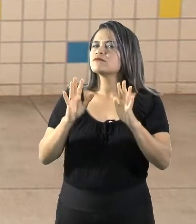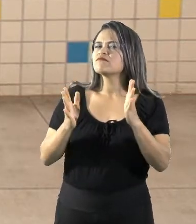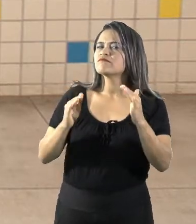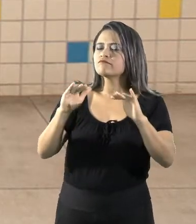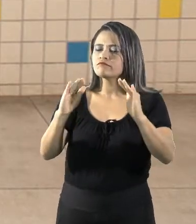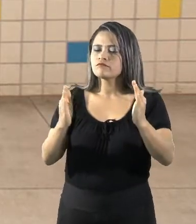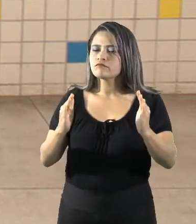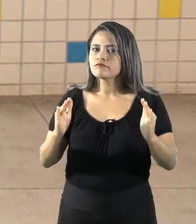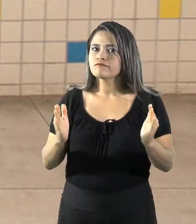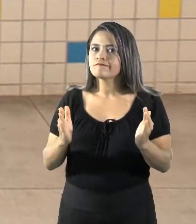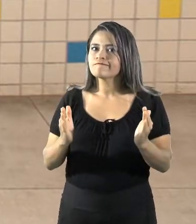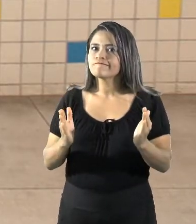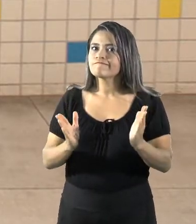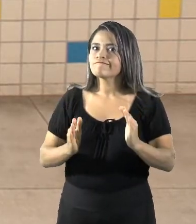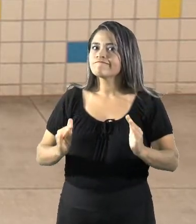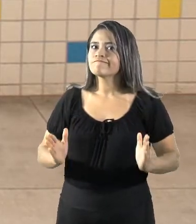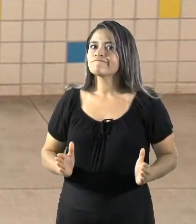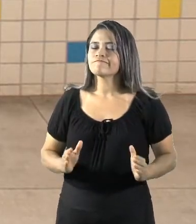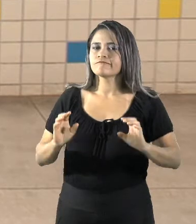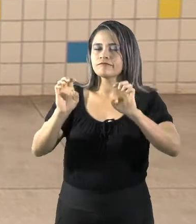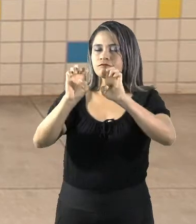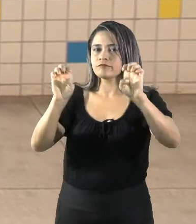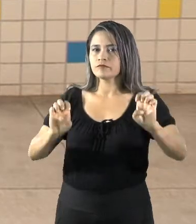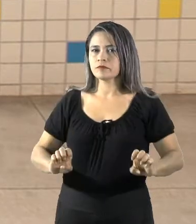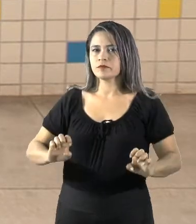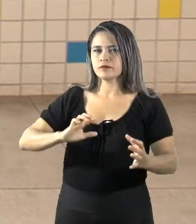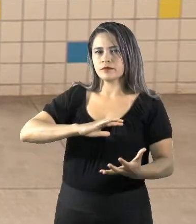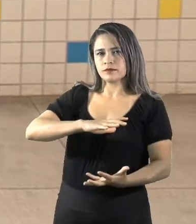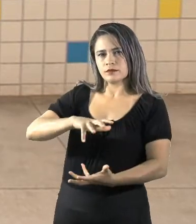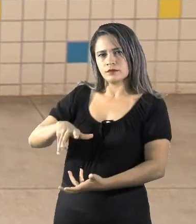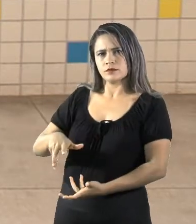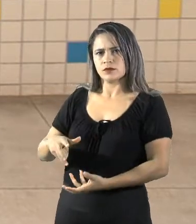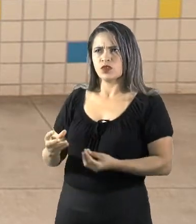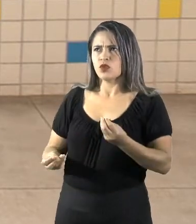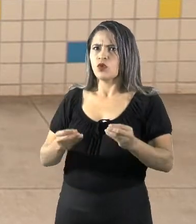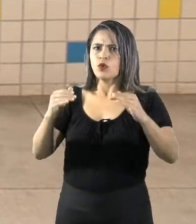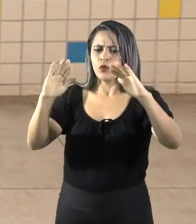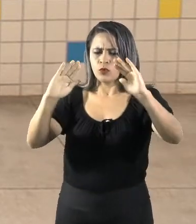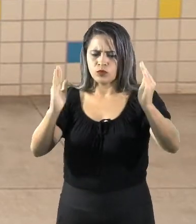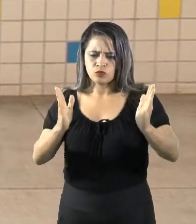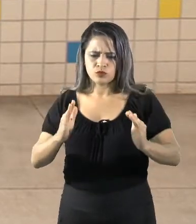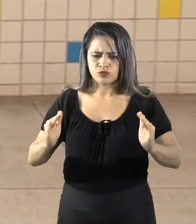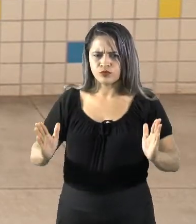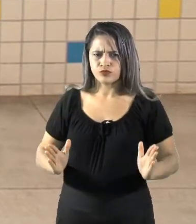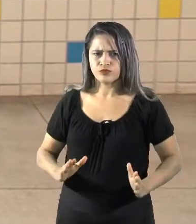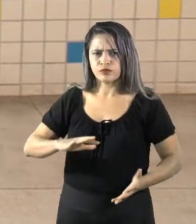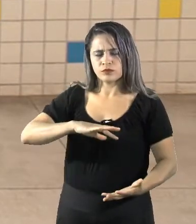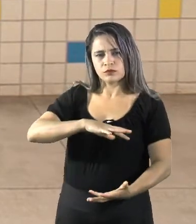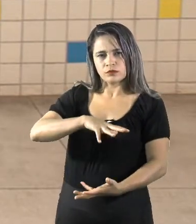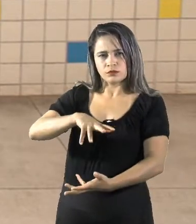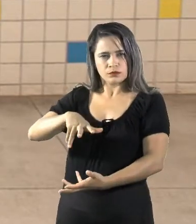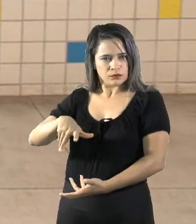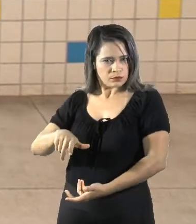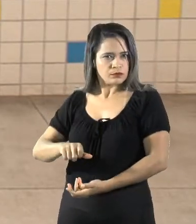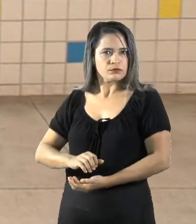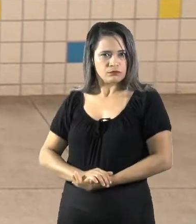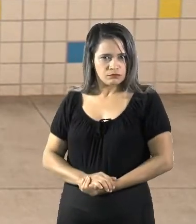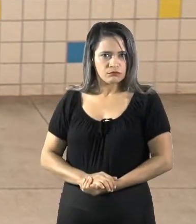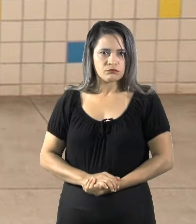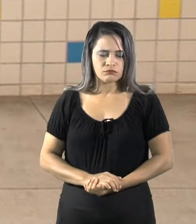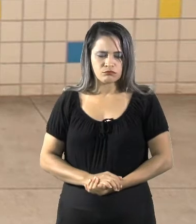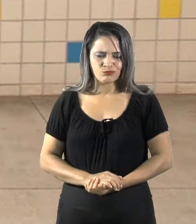a gente tem que lembrar no que? Nós temos que lembrar em que? Como é o formato da Terra, como é que